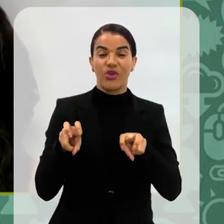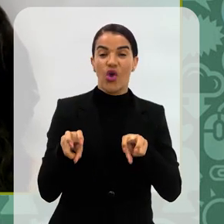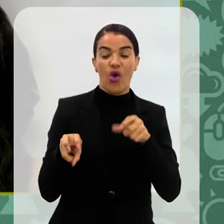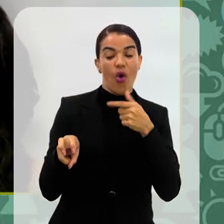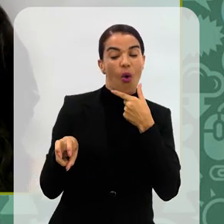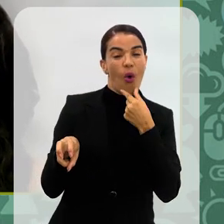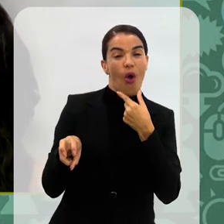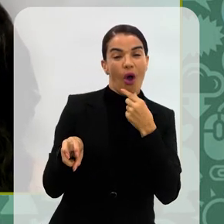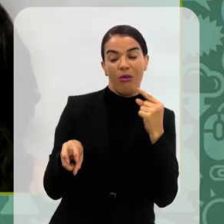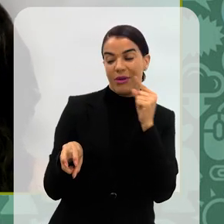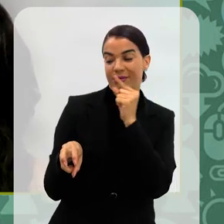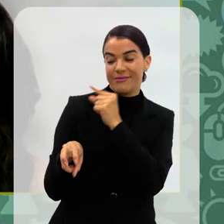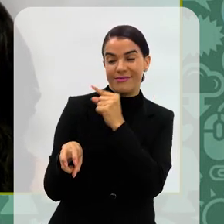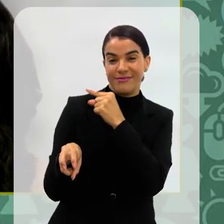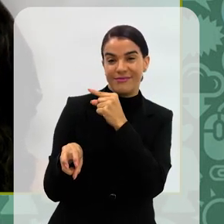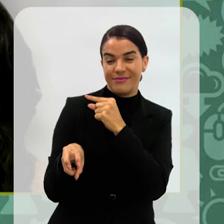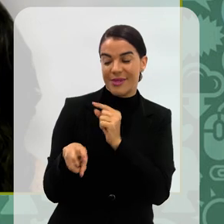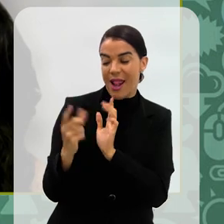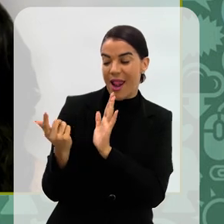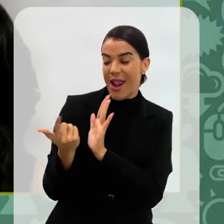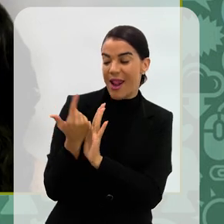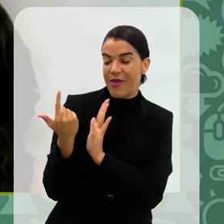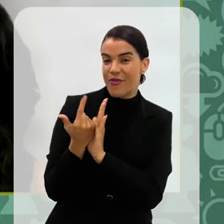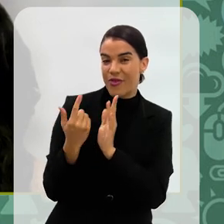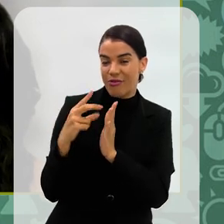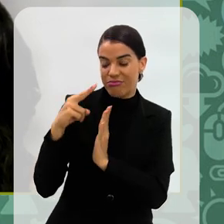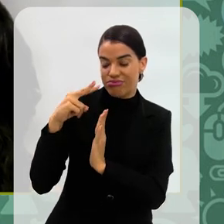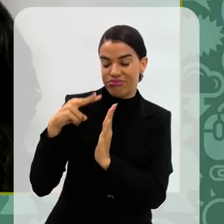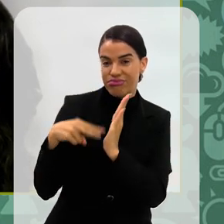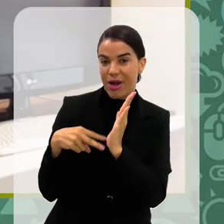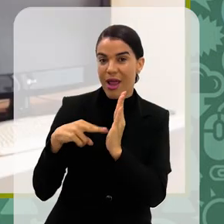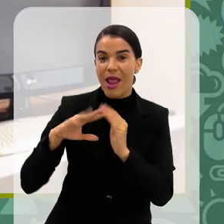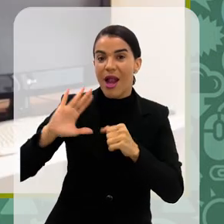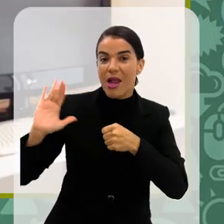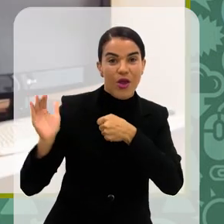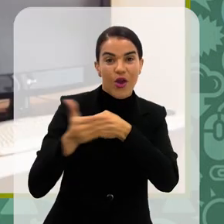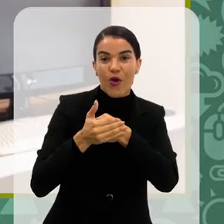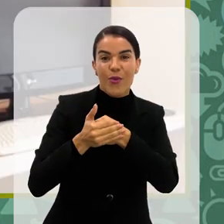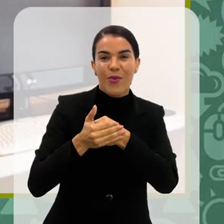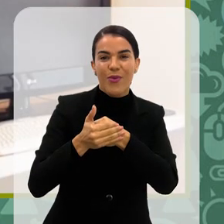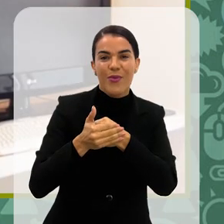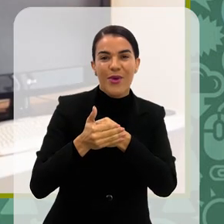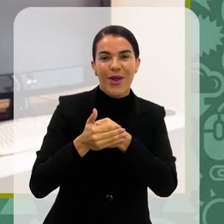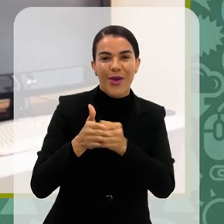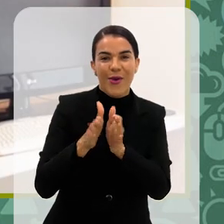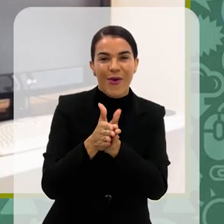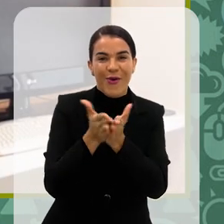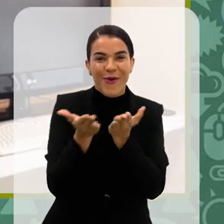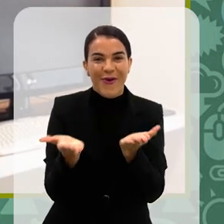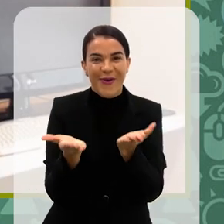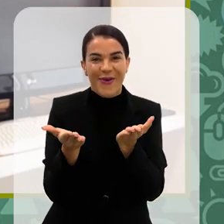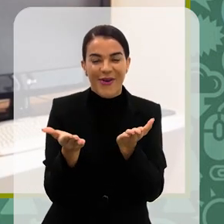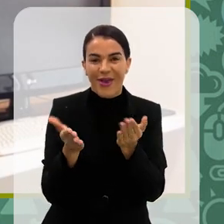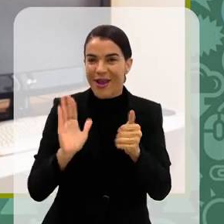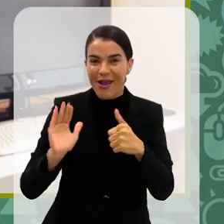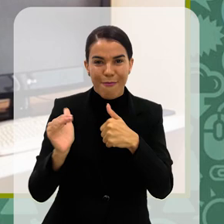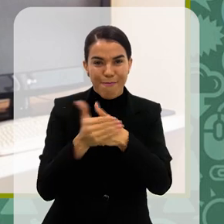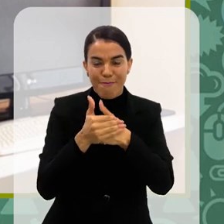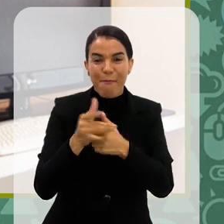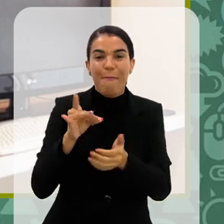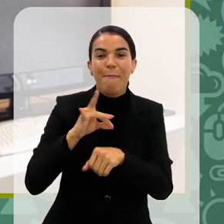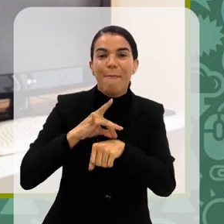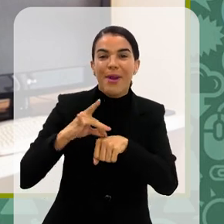tinha um homem lendo esse livro, só que ele encapou o livro, a capa do livro.